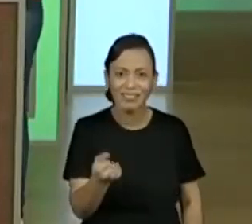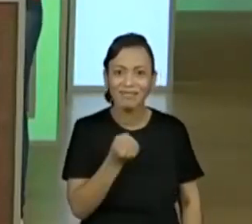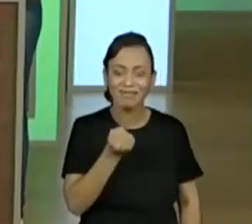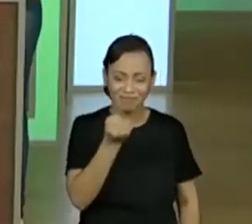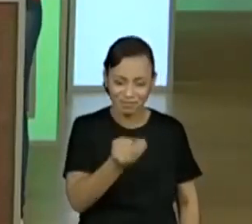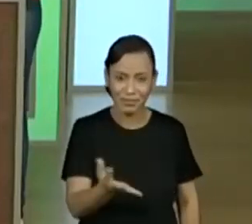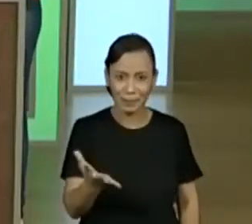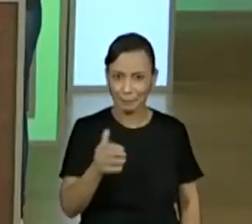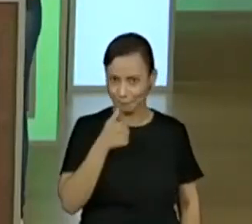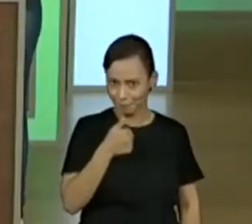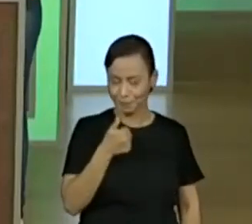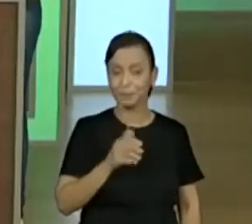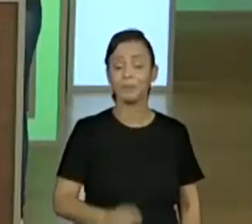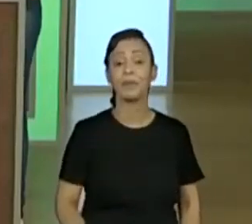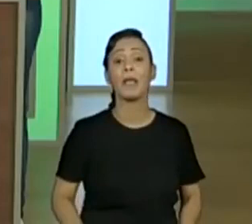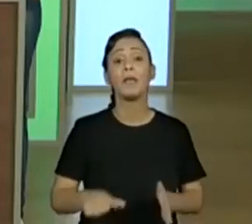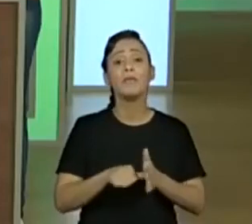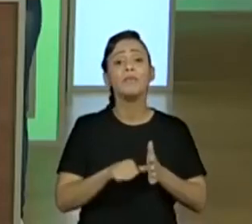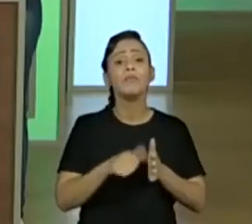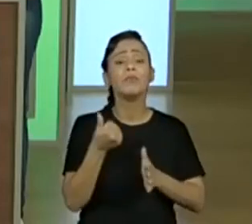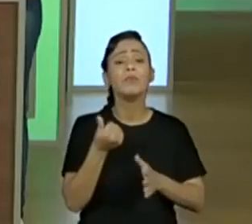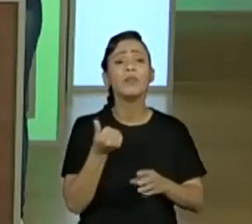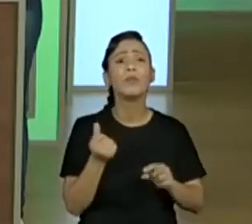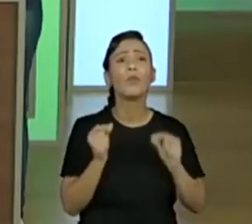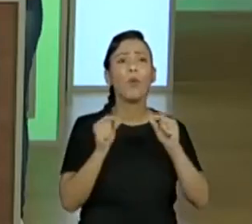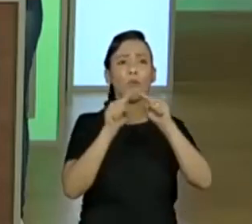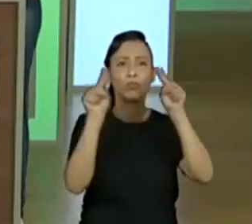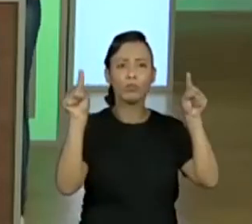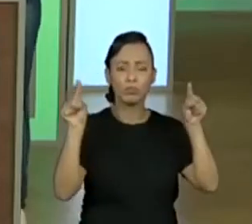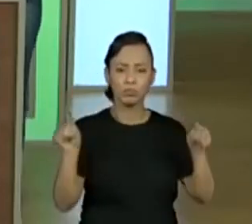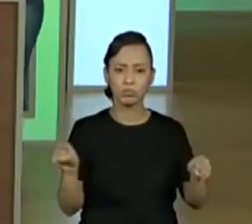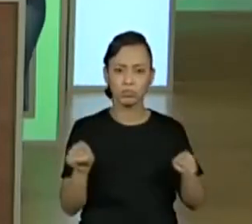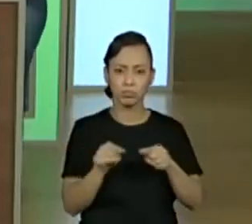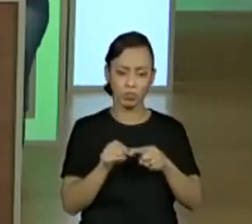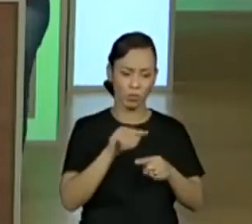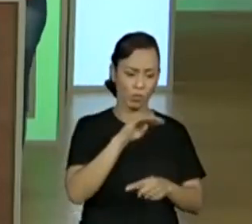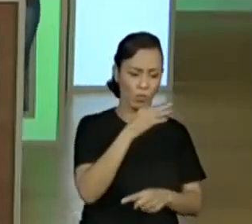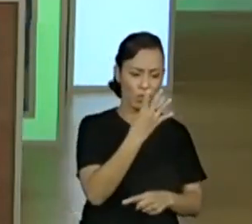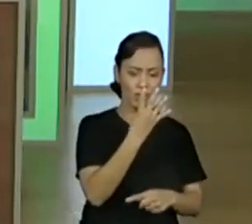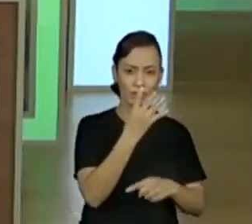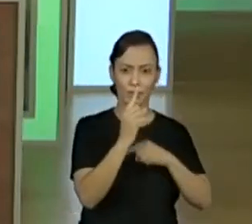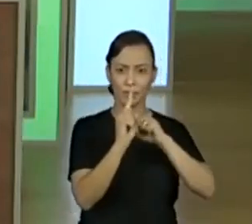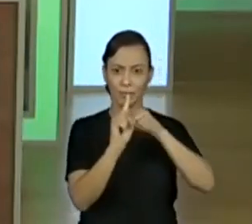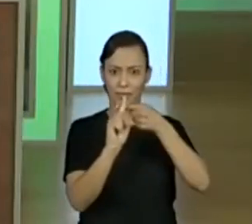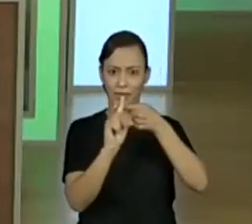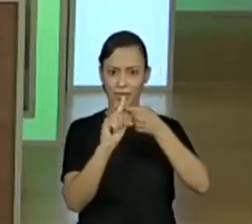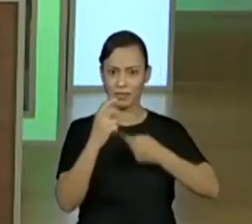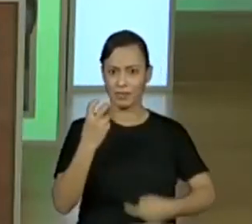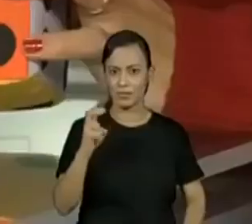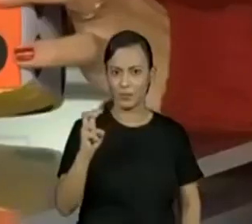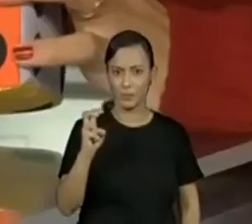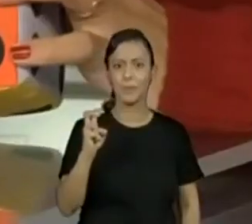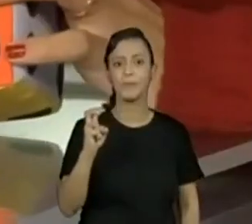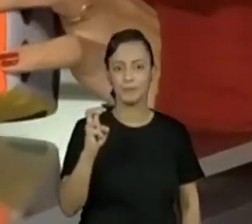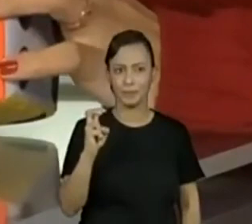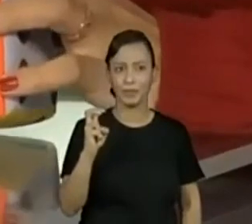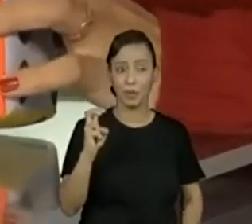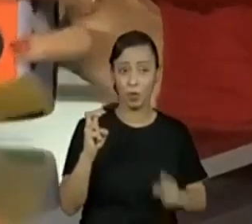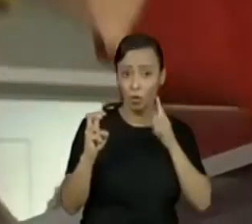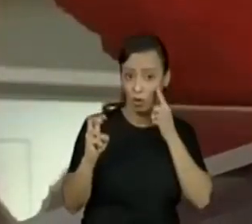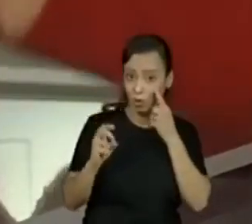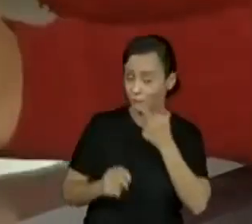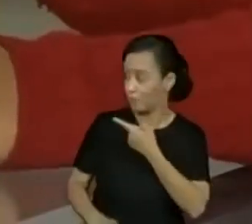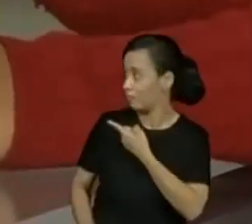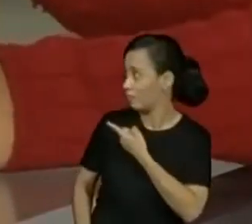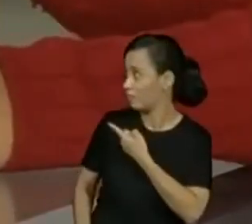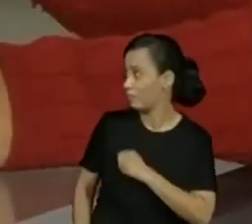O primeiro que a gente tem ali de representação é o quatro mais cinco. Então, vamos observar. O quatro está deste